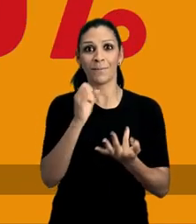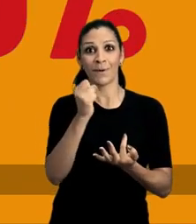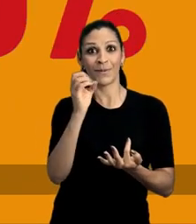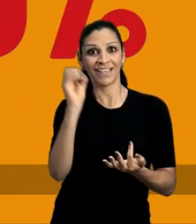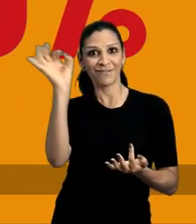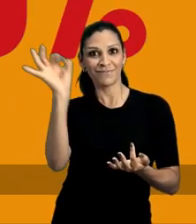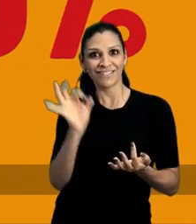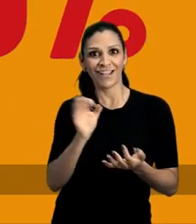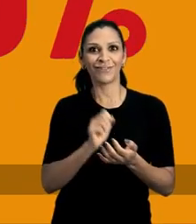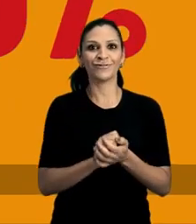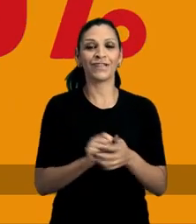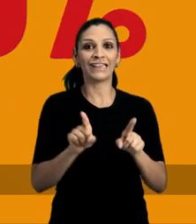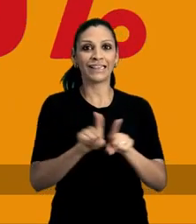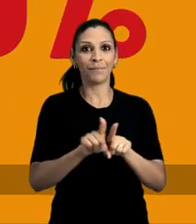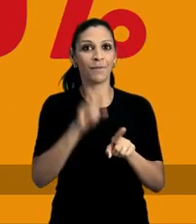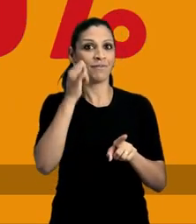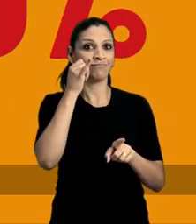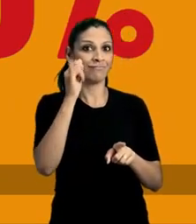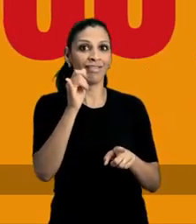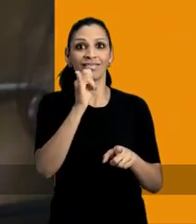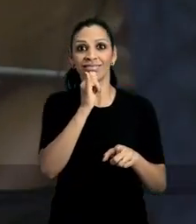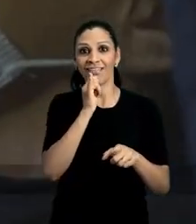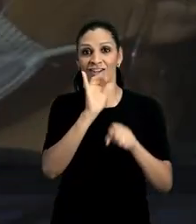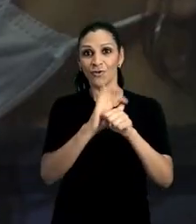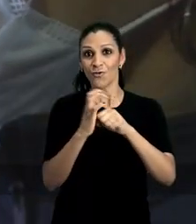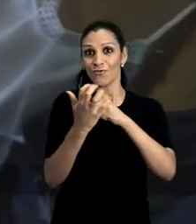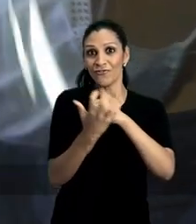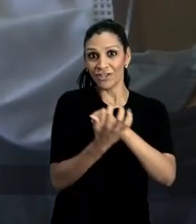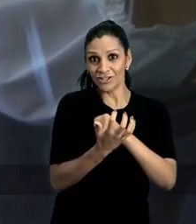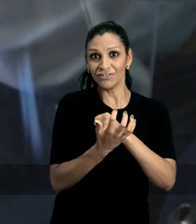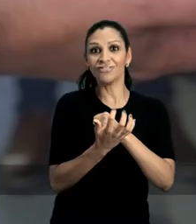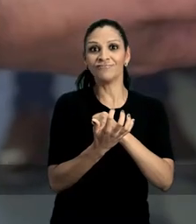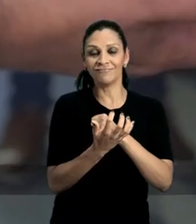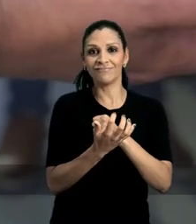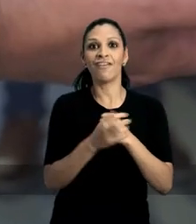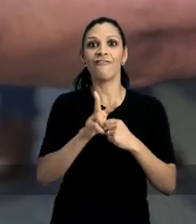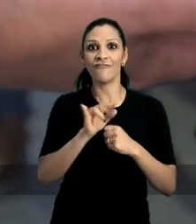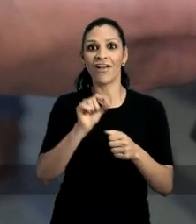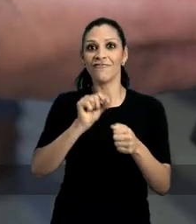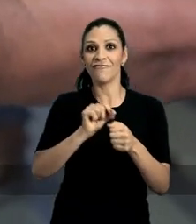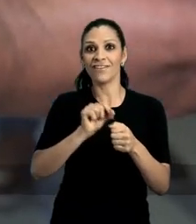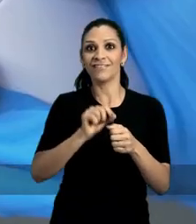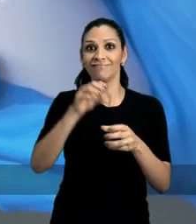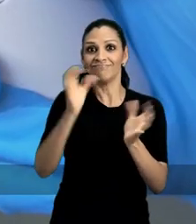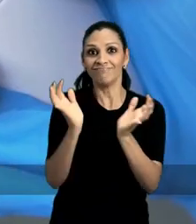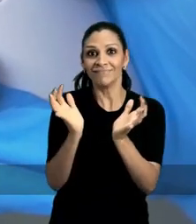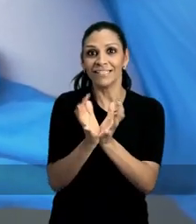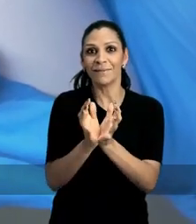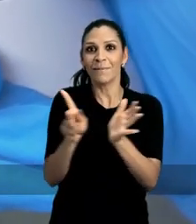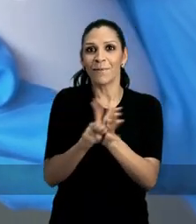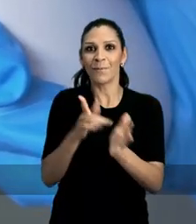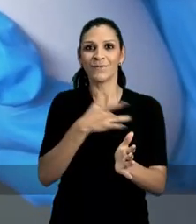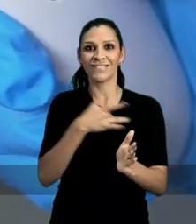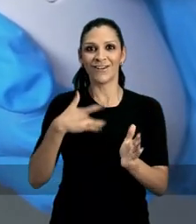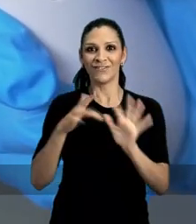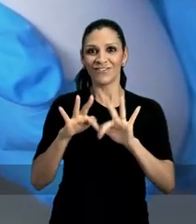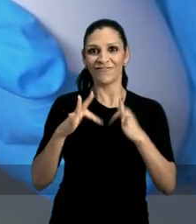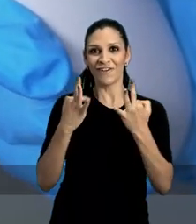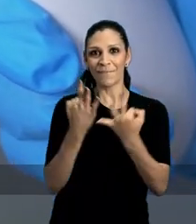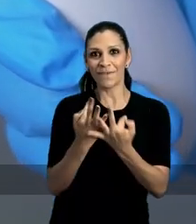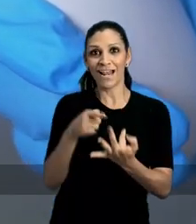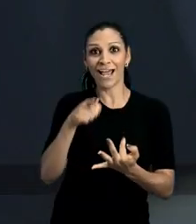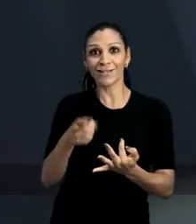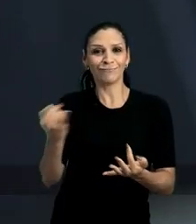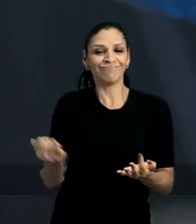para 80%. Ações de prevenção, testagem e rastreio dos casos de Covid serão realizadas pelas equipes de saúde da